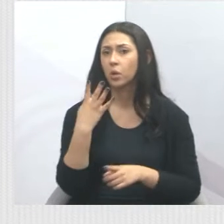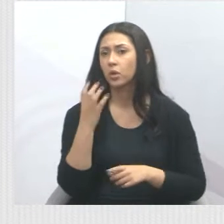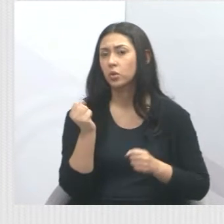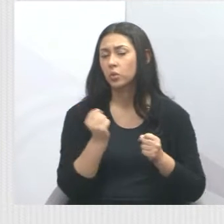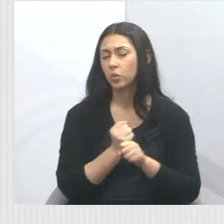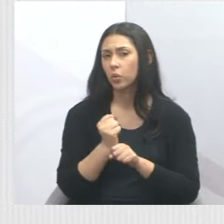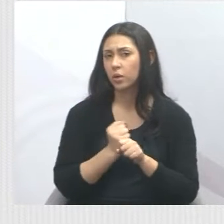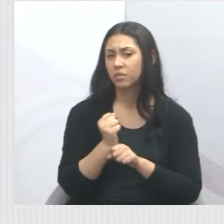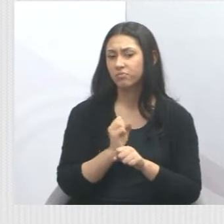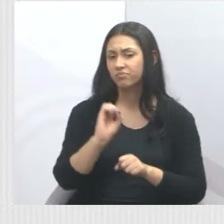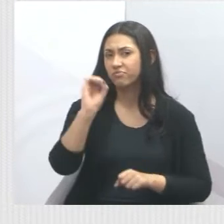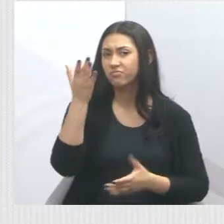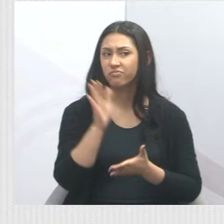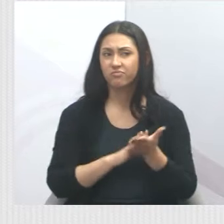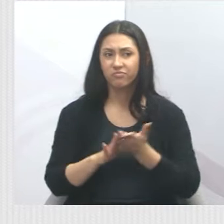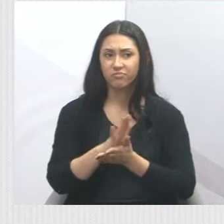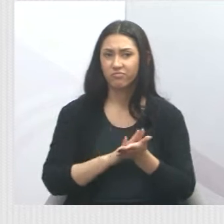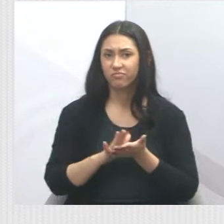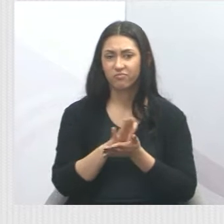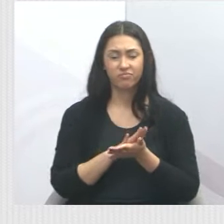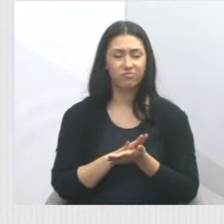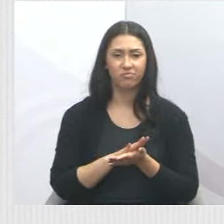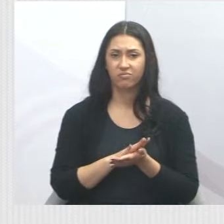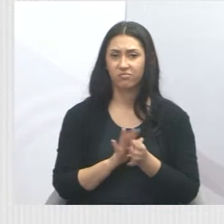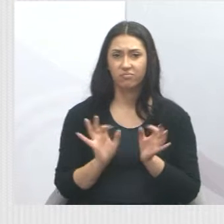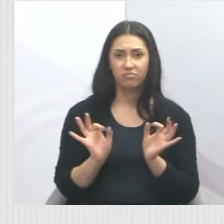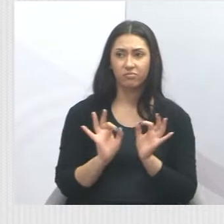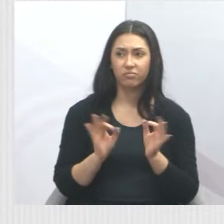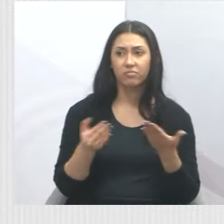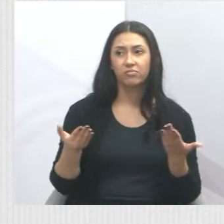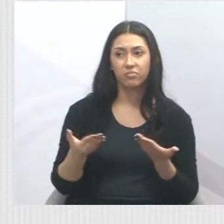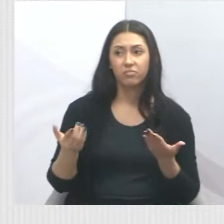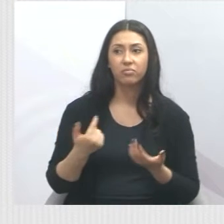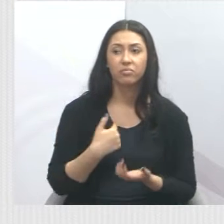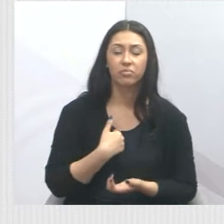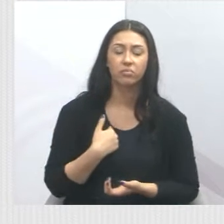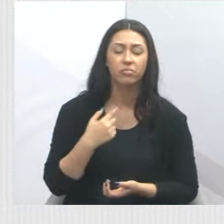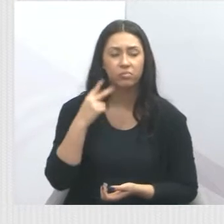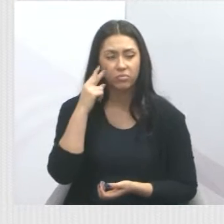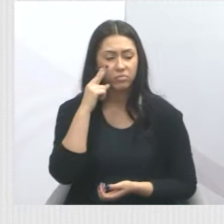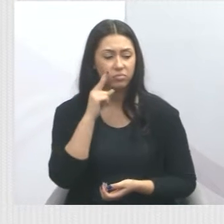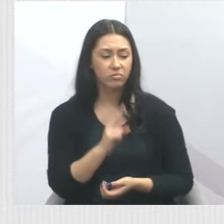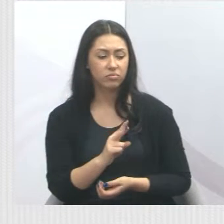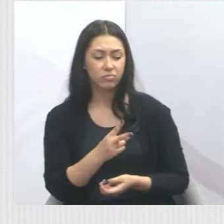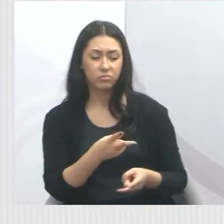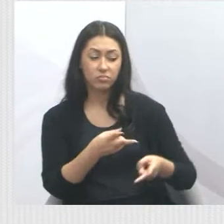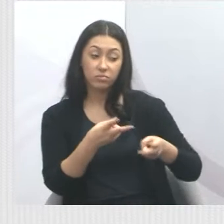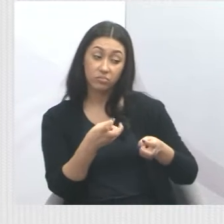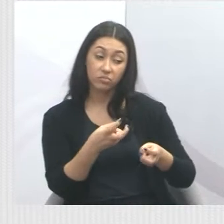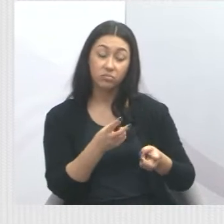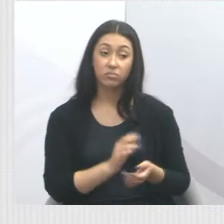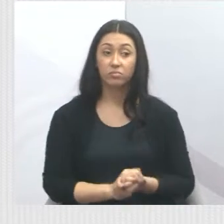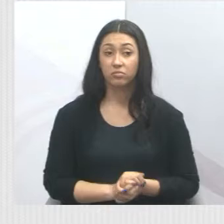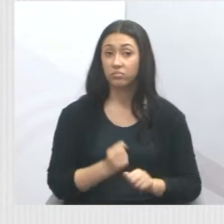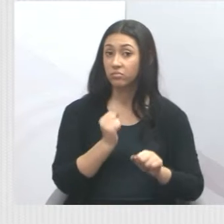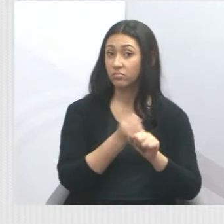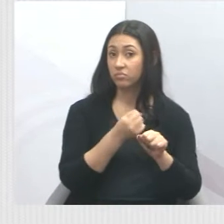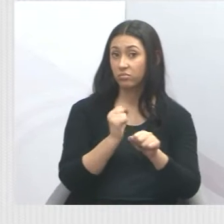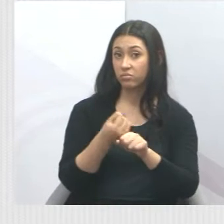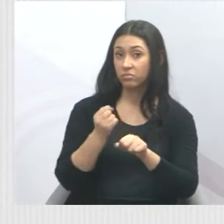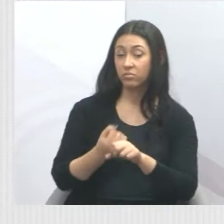anos a obra não andou, não andou meio milímetro. E agora eu passo por ali e verifico que a obra